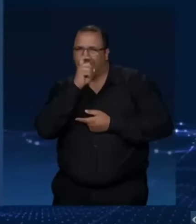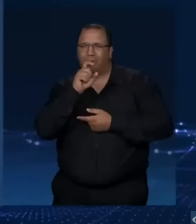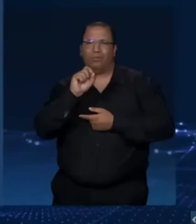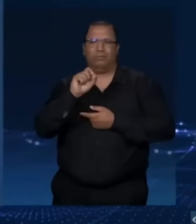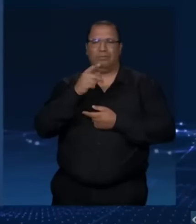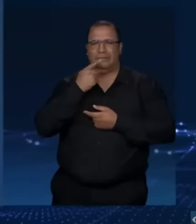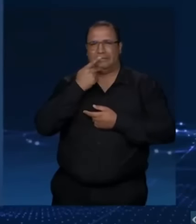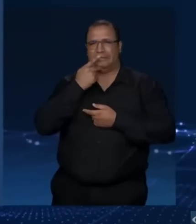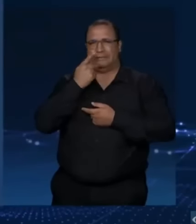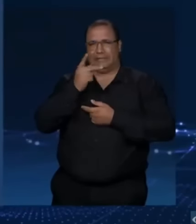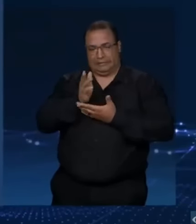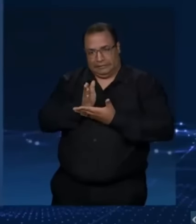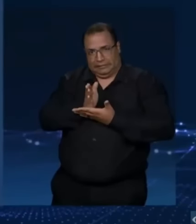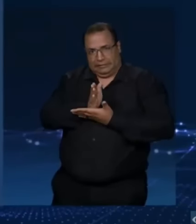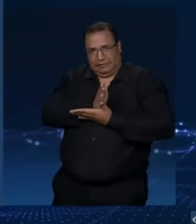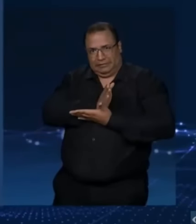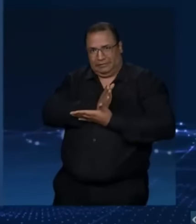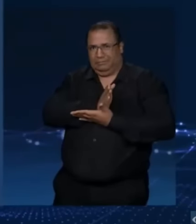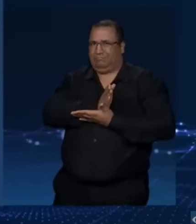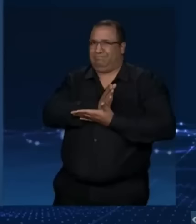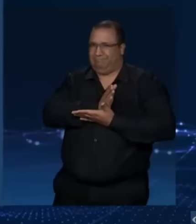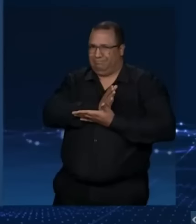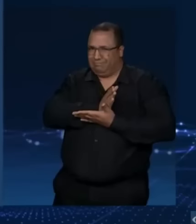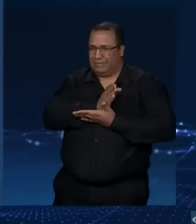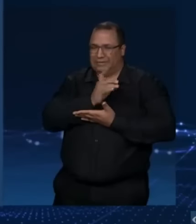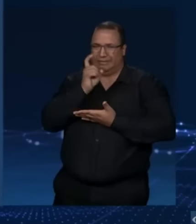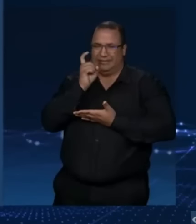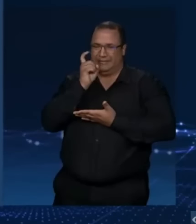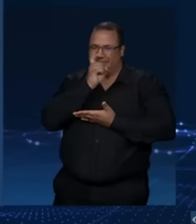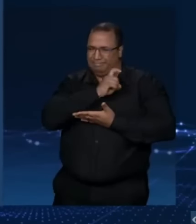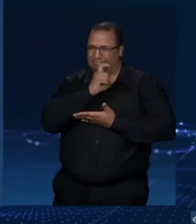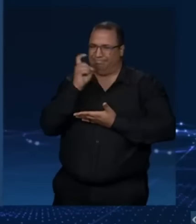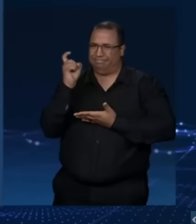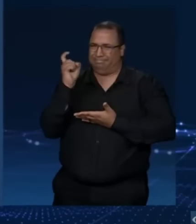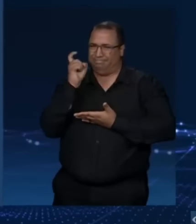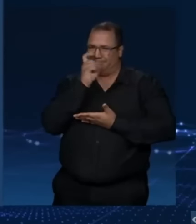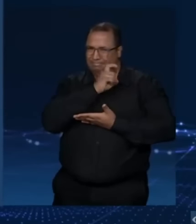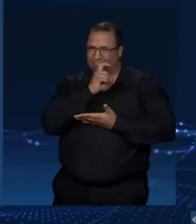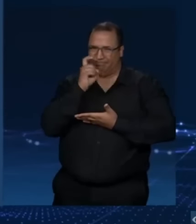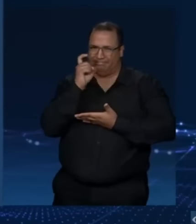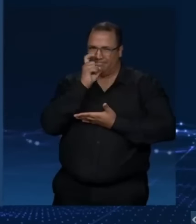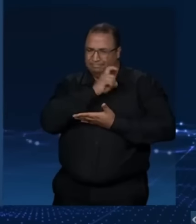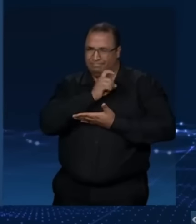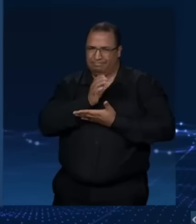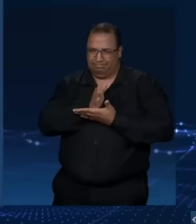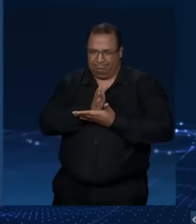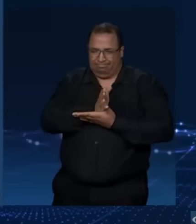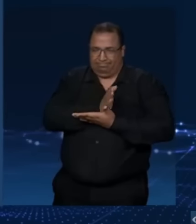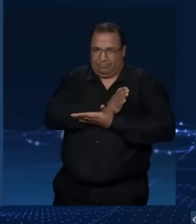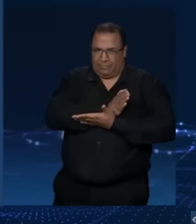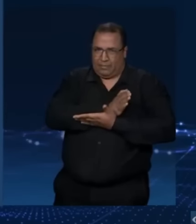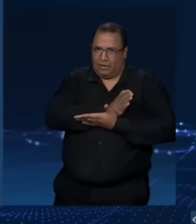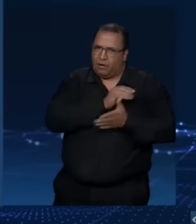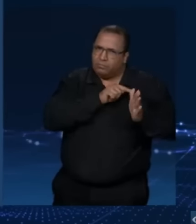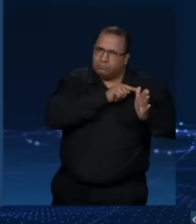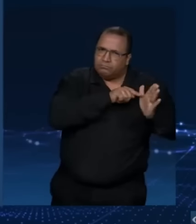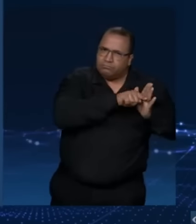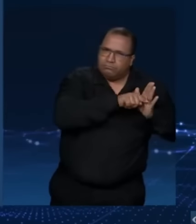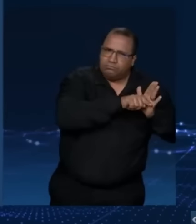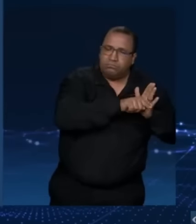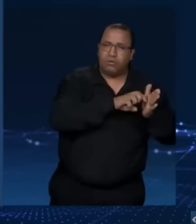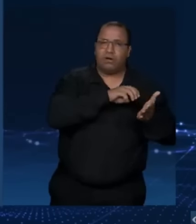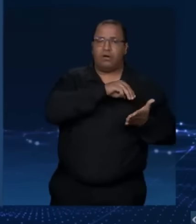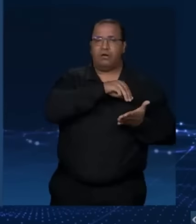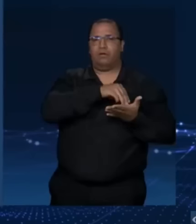falou é pura e execrável mentira, que está sendo apurada pelo Ministério Público, órgãos de